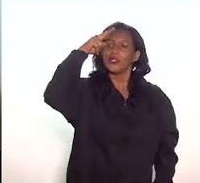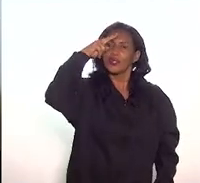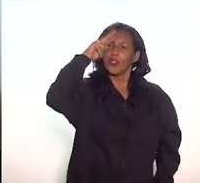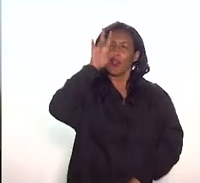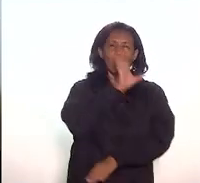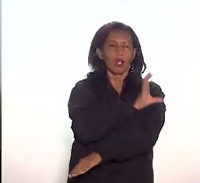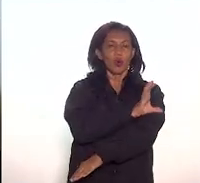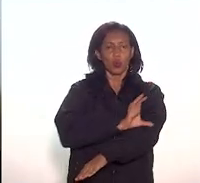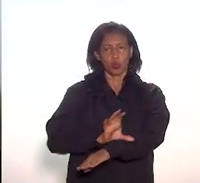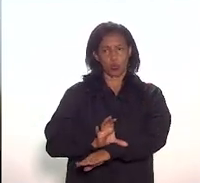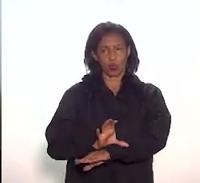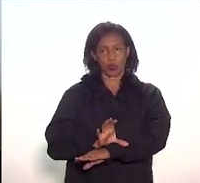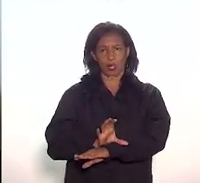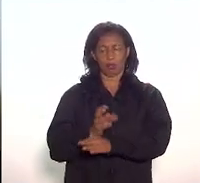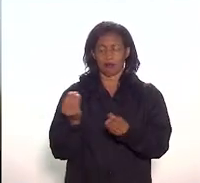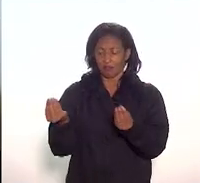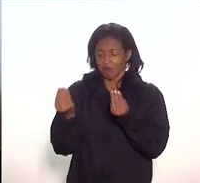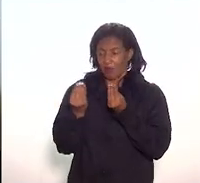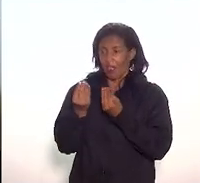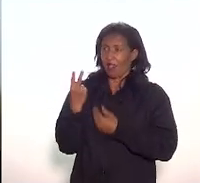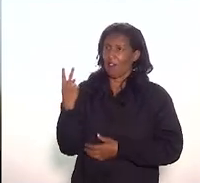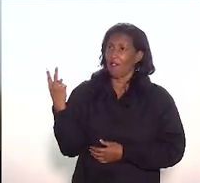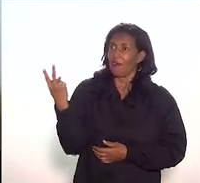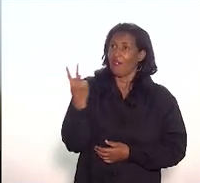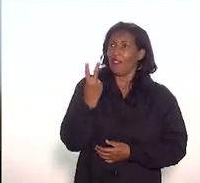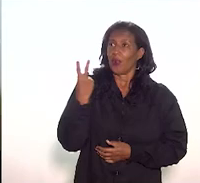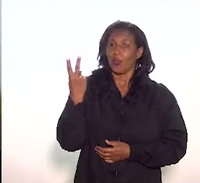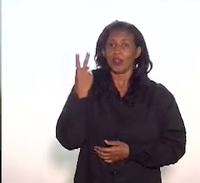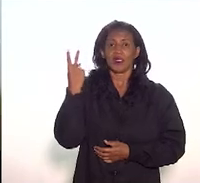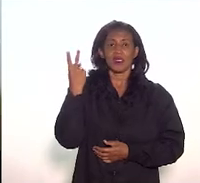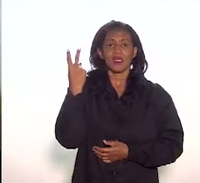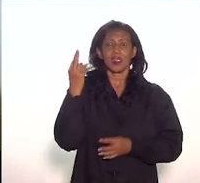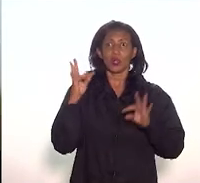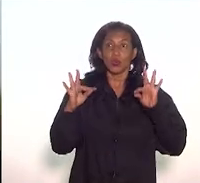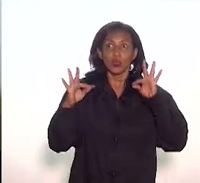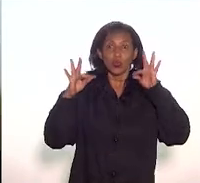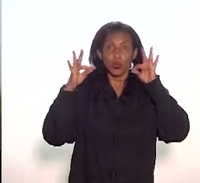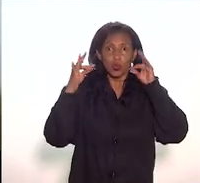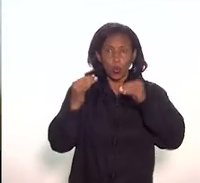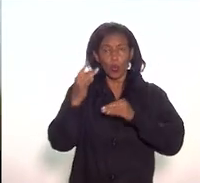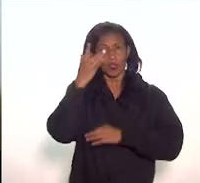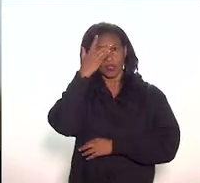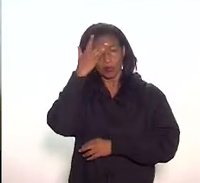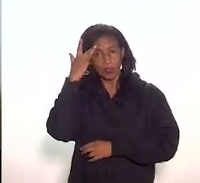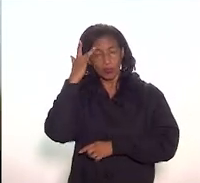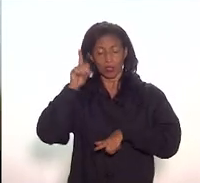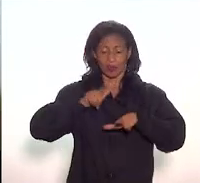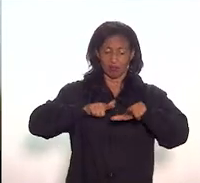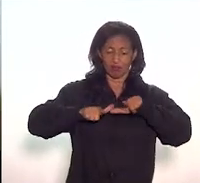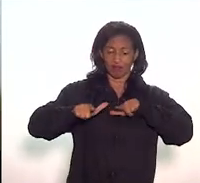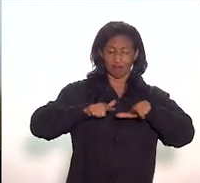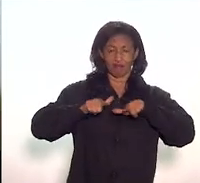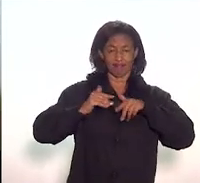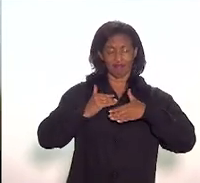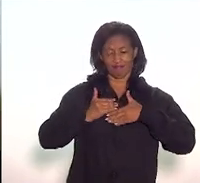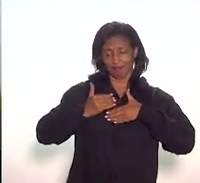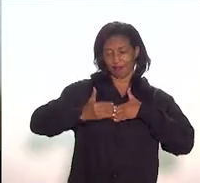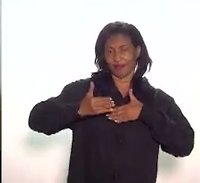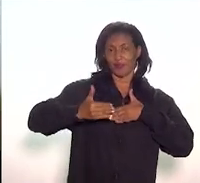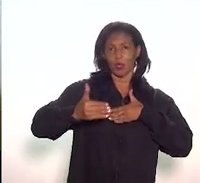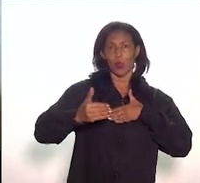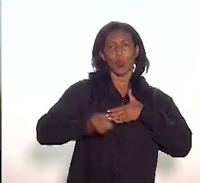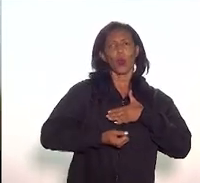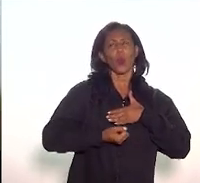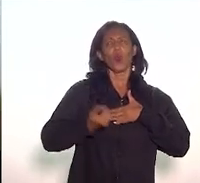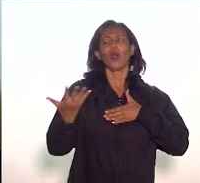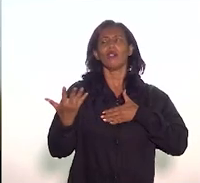valorizando todos os entes que participam desse processo. Eu, quantas e quantas vezes,